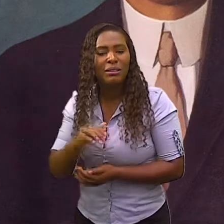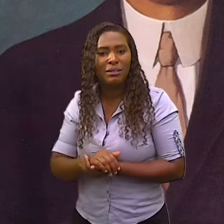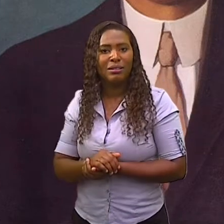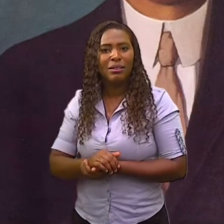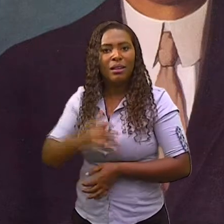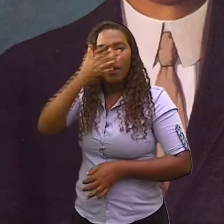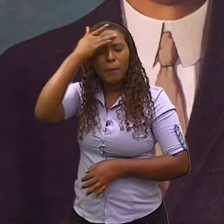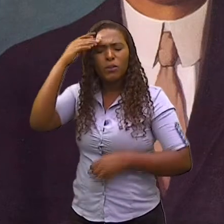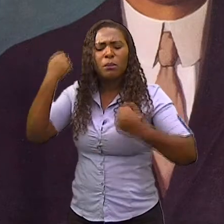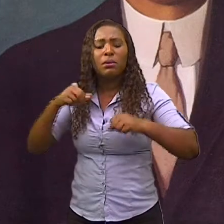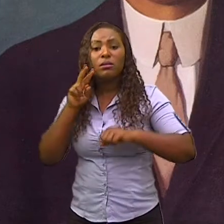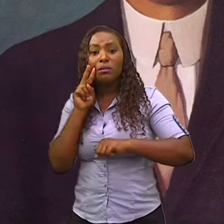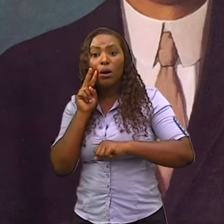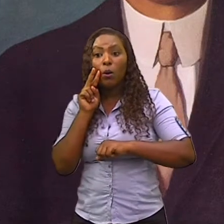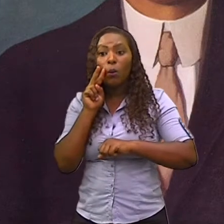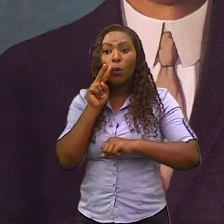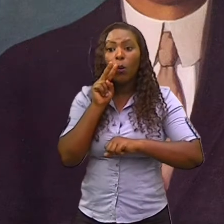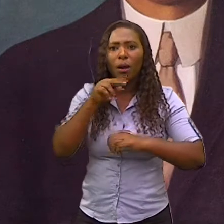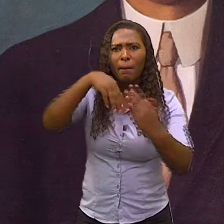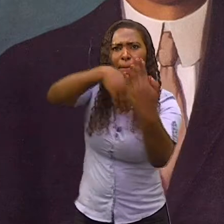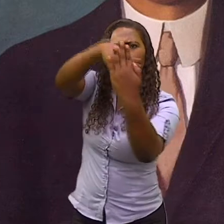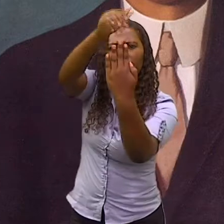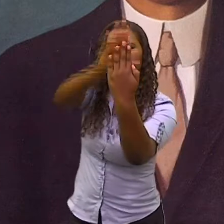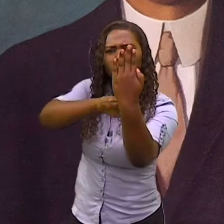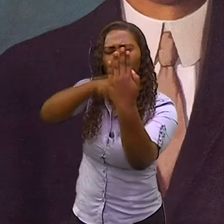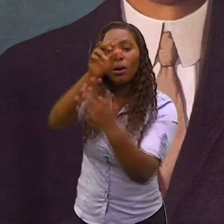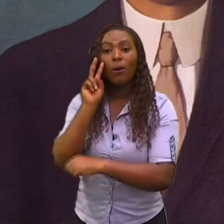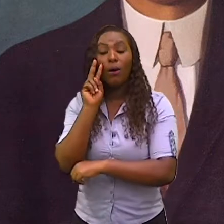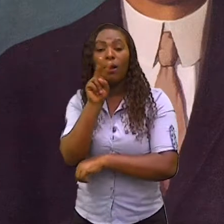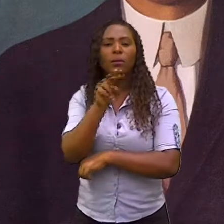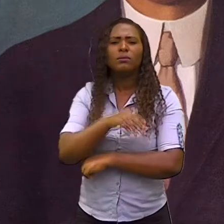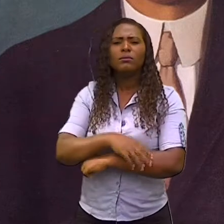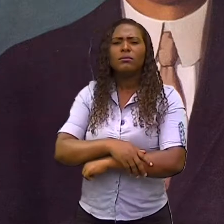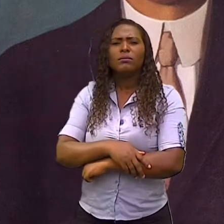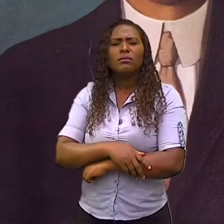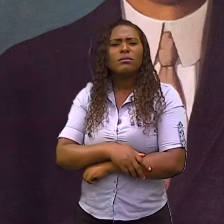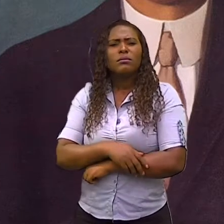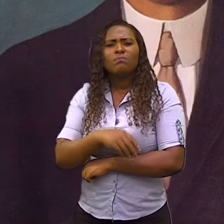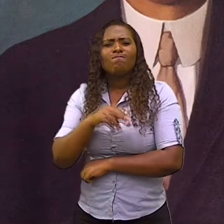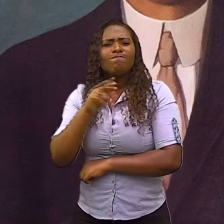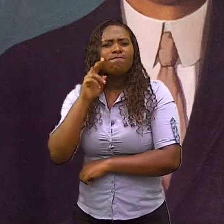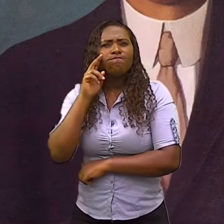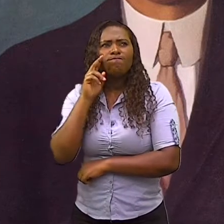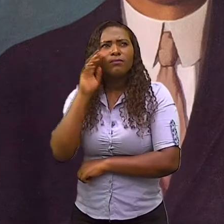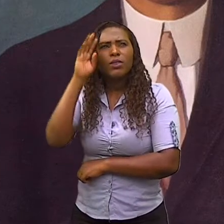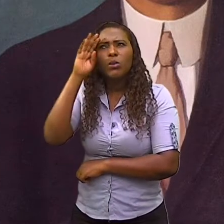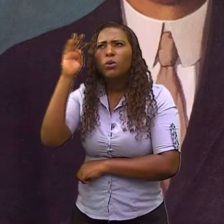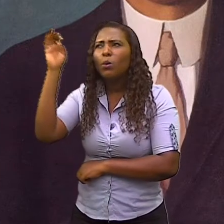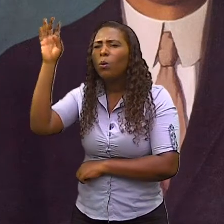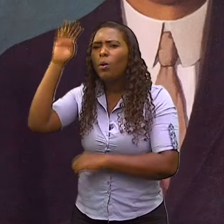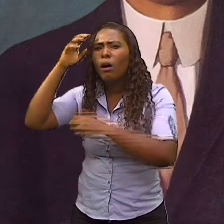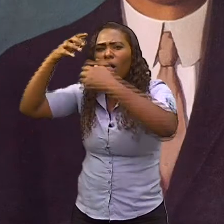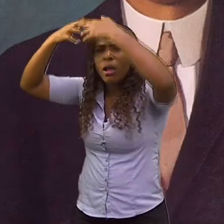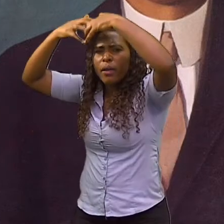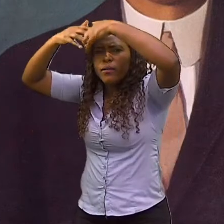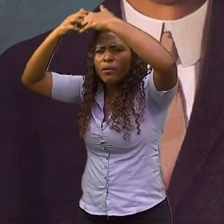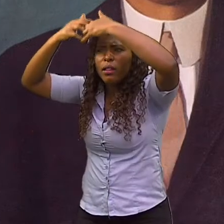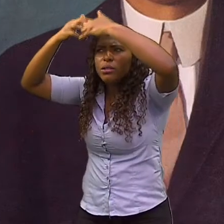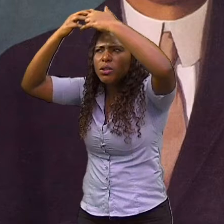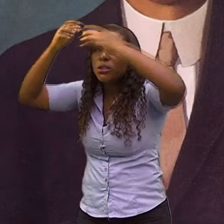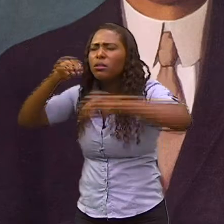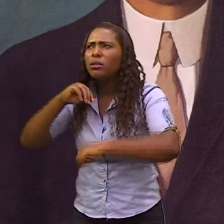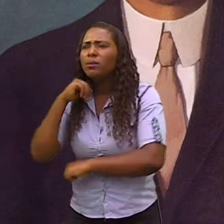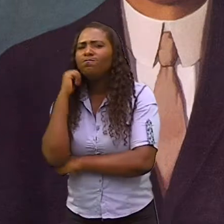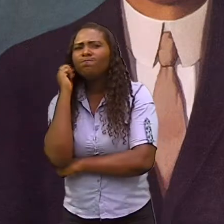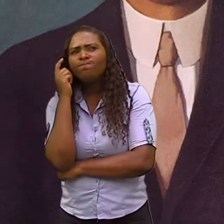cotidiana, buscando expressar o mundo do inconsciente e dos sonhos e dos sonhos. O surrealismo é também